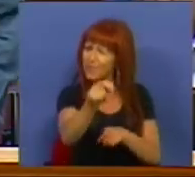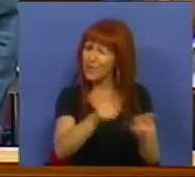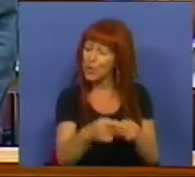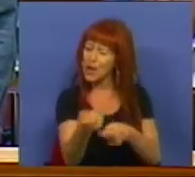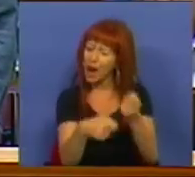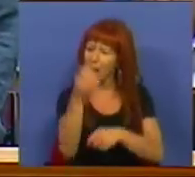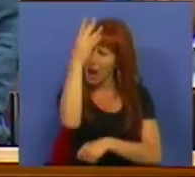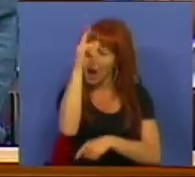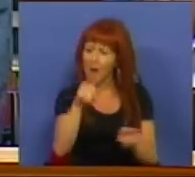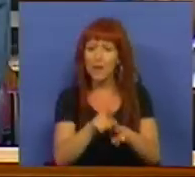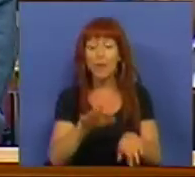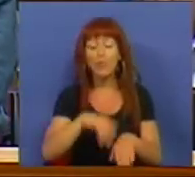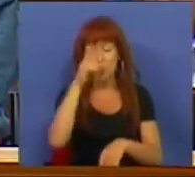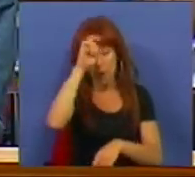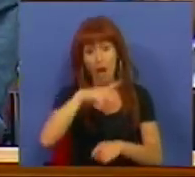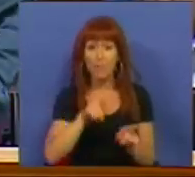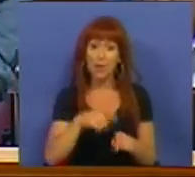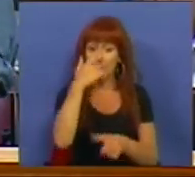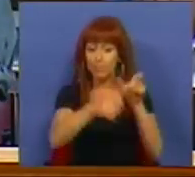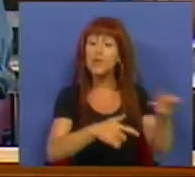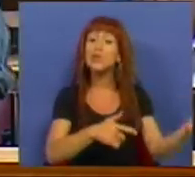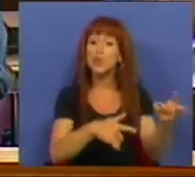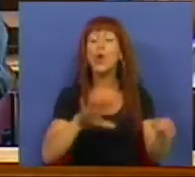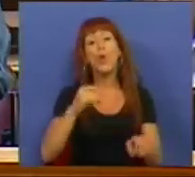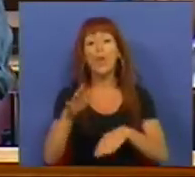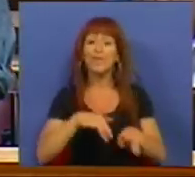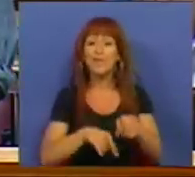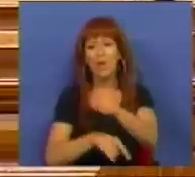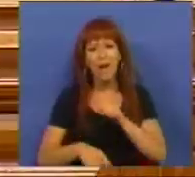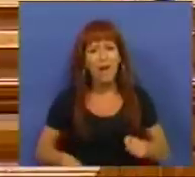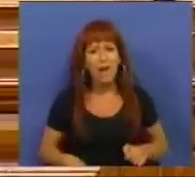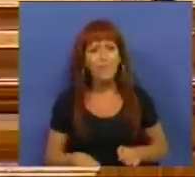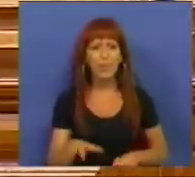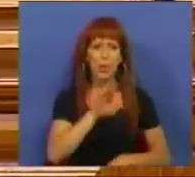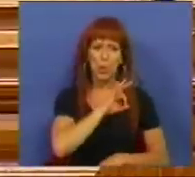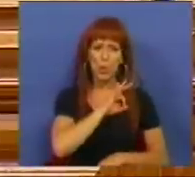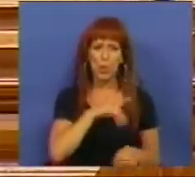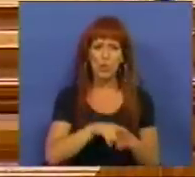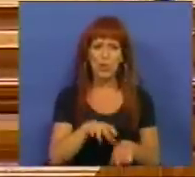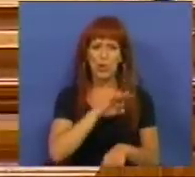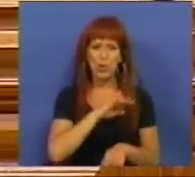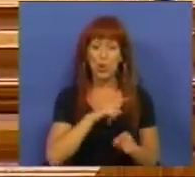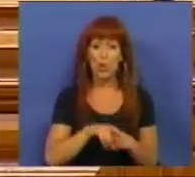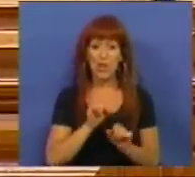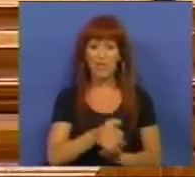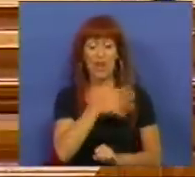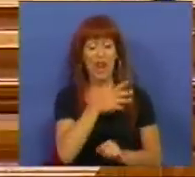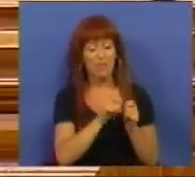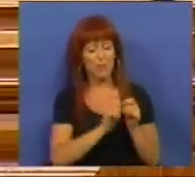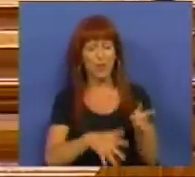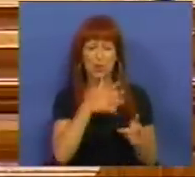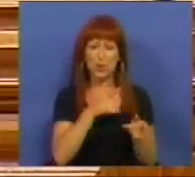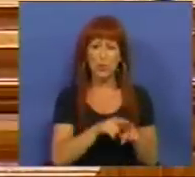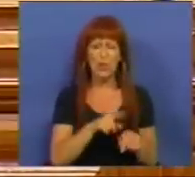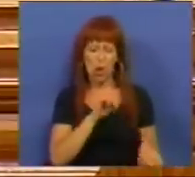negociatas e poderiam-se ter lembrado dos contribuintes quando as fizeram. Os senhores, os senhores e o vosso discurso é um